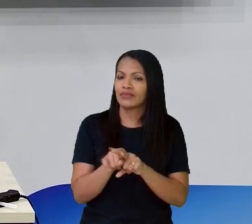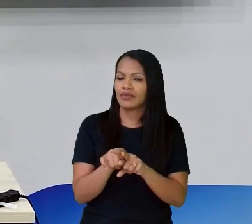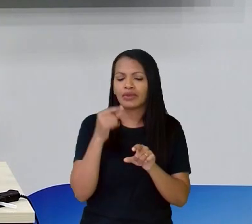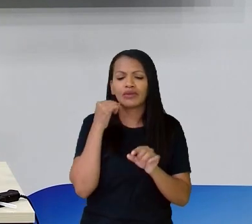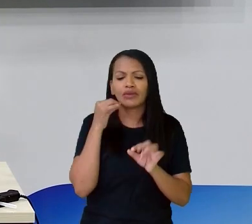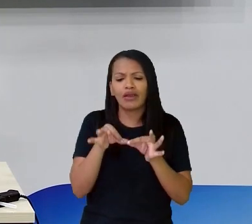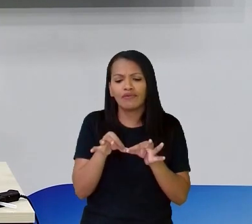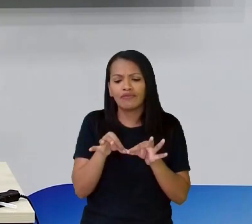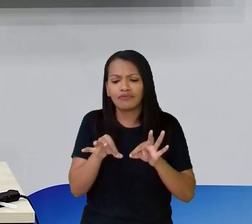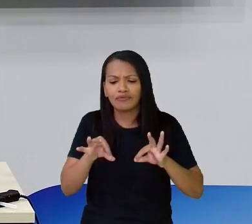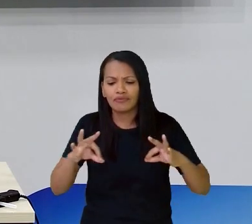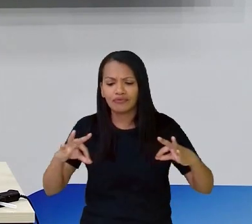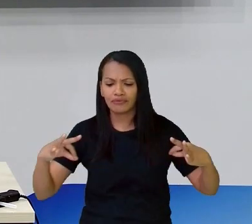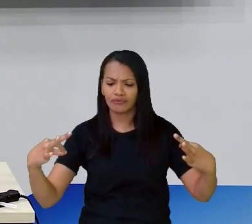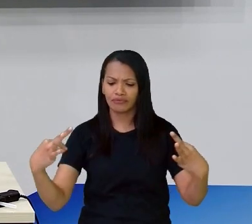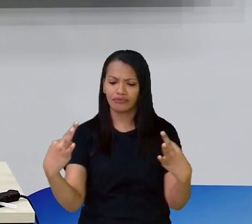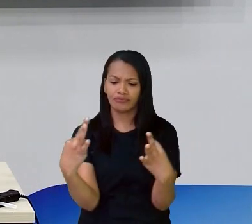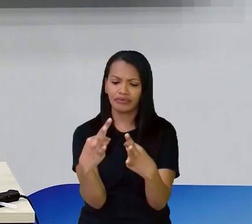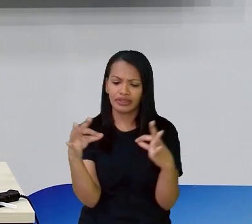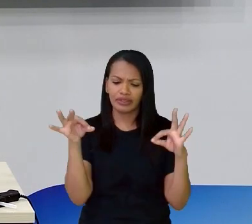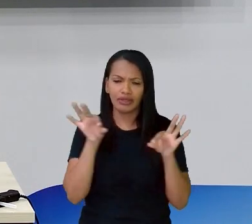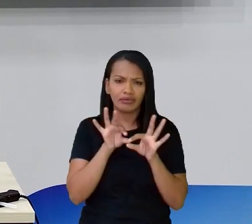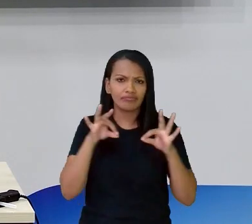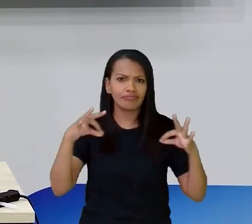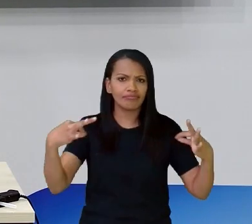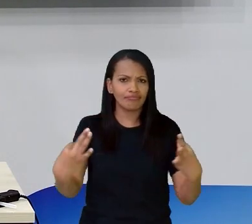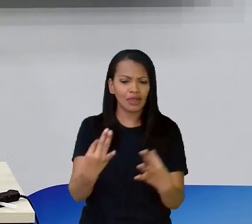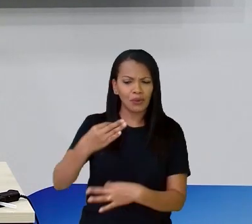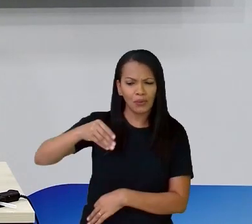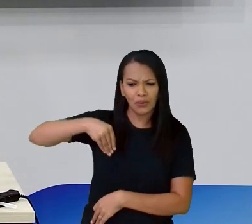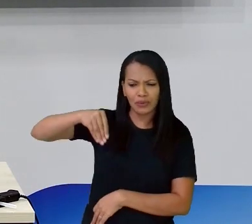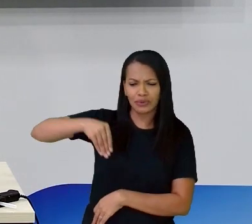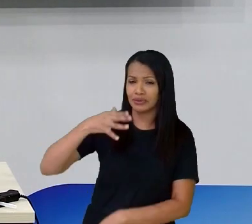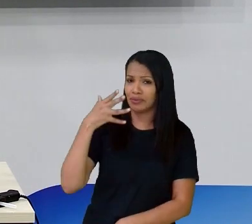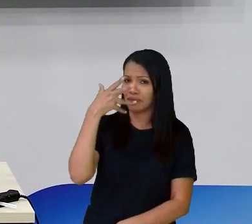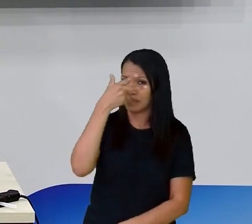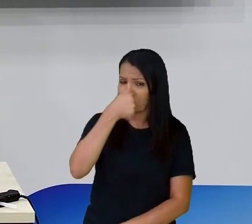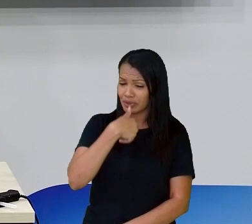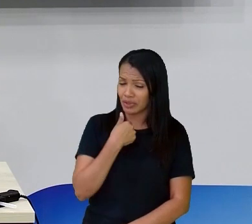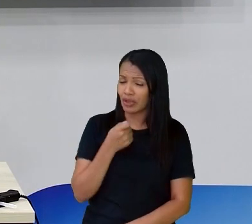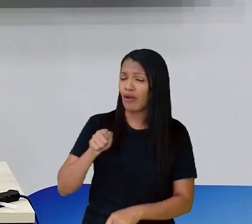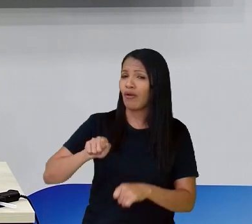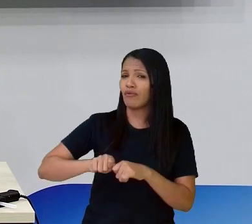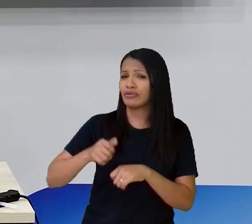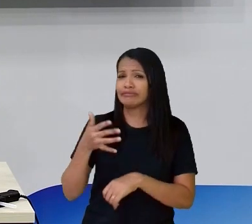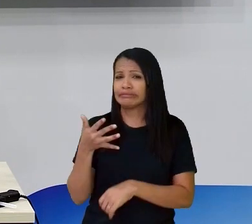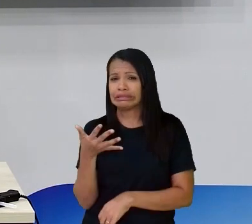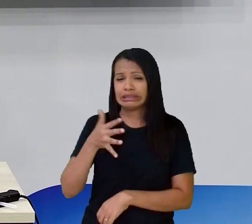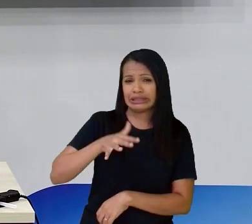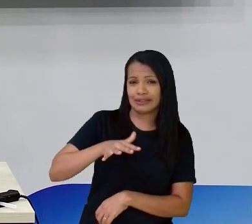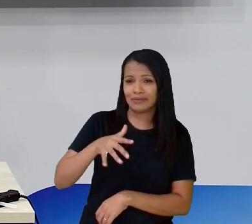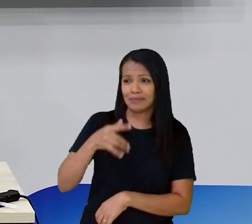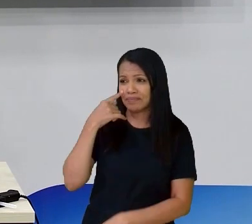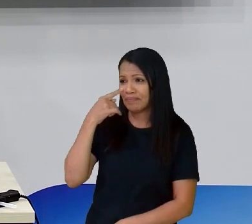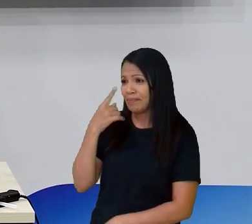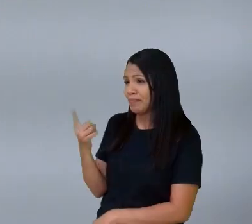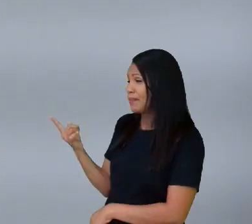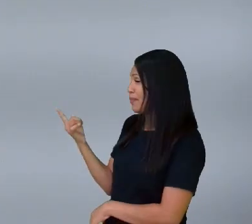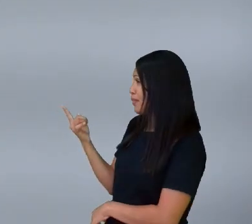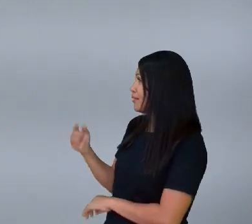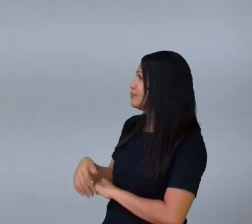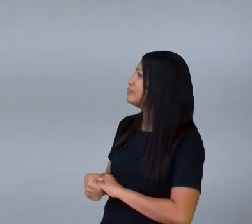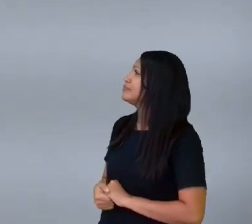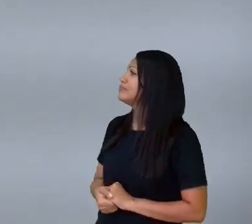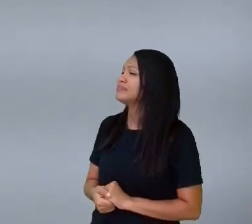fitas Pra tornar o sino Bem bonito Olha Aqui eu já fiz Mais ou menos O que a gente vai